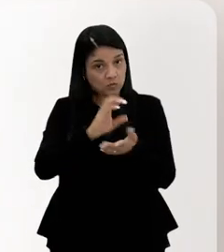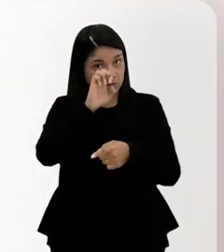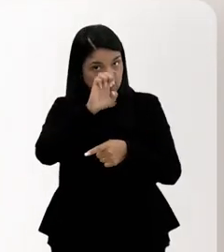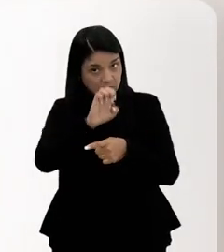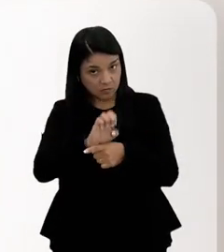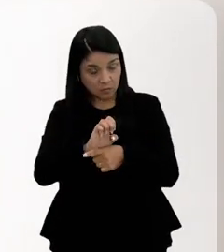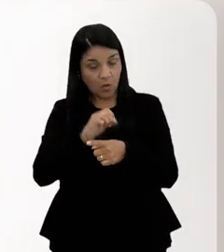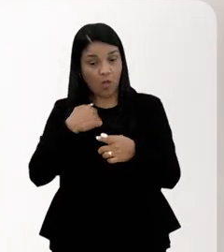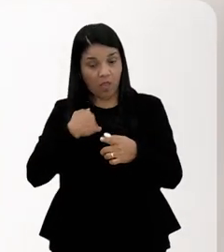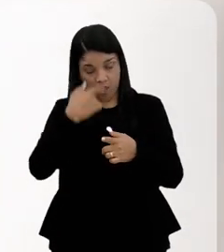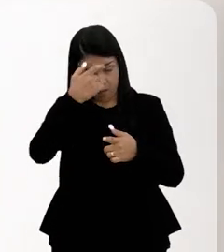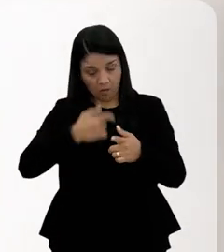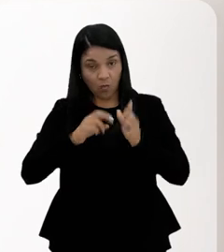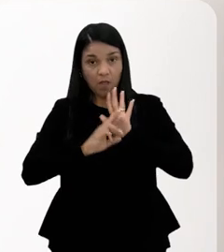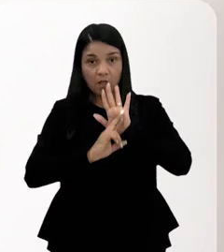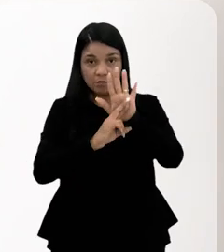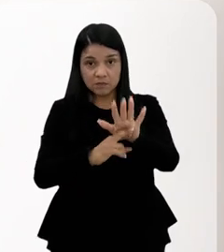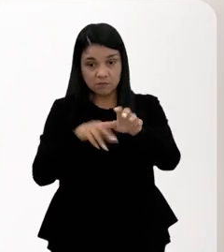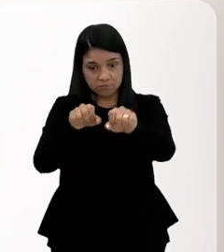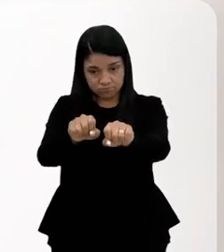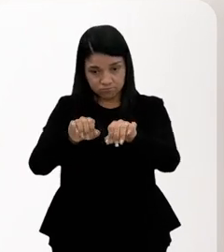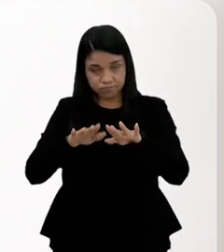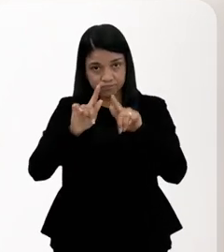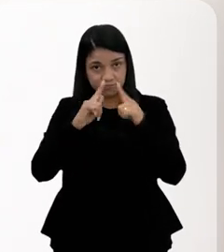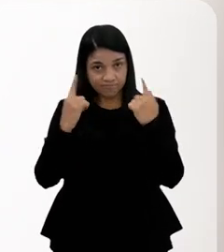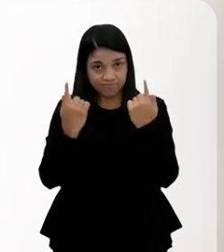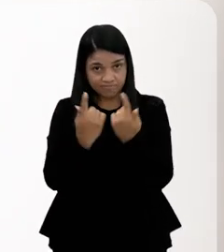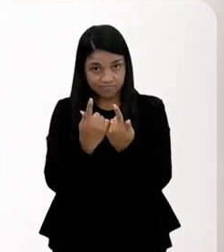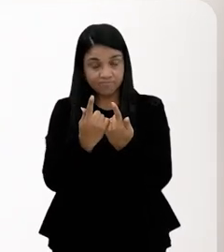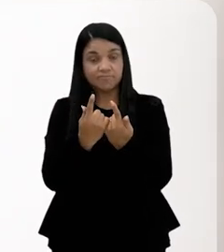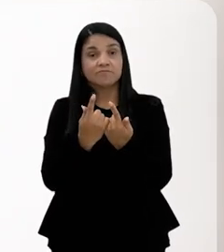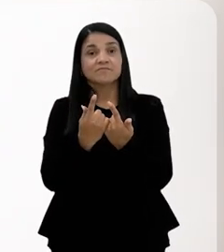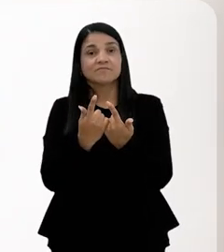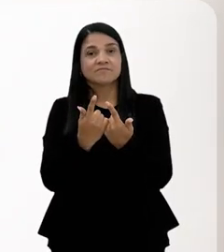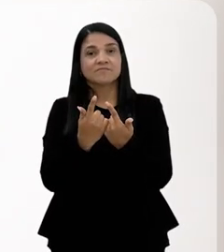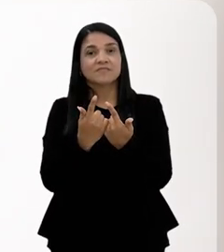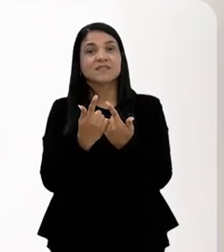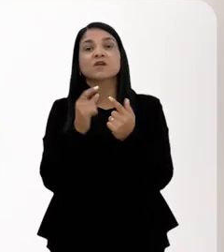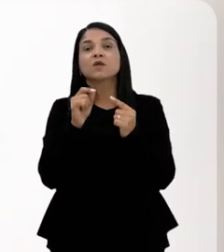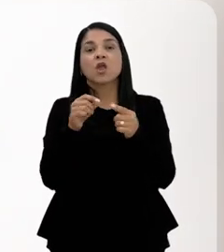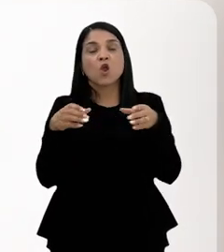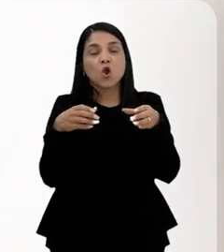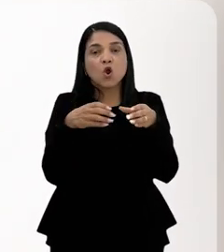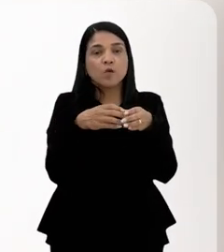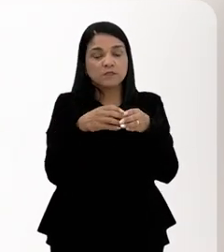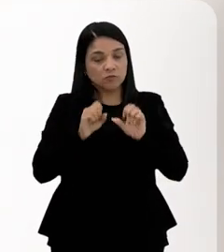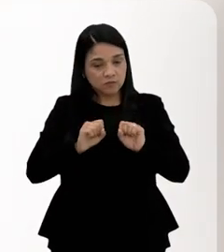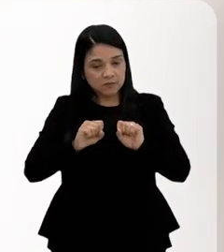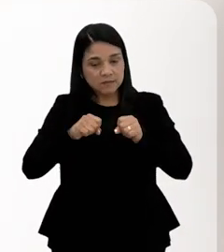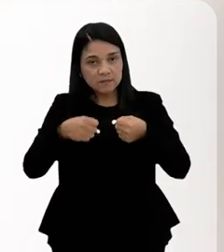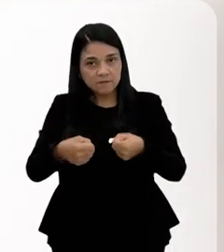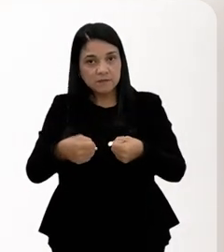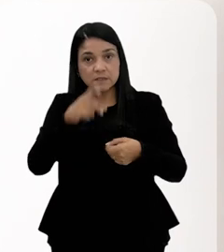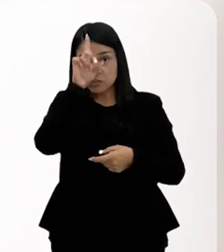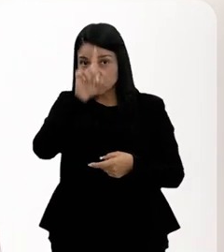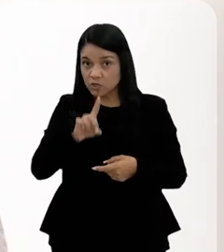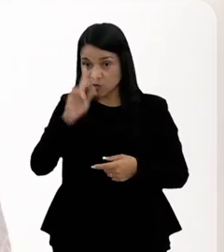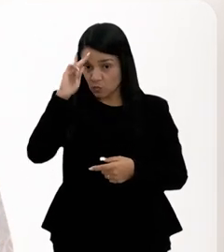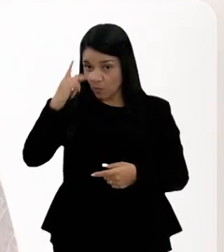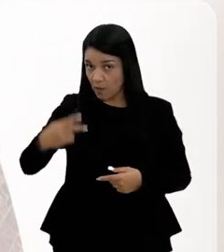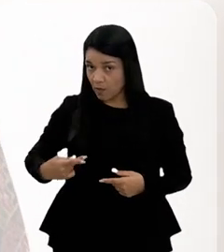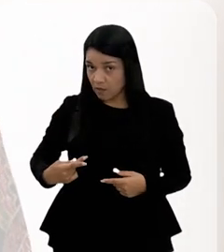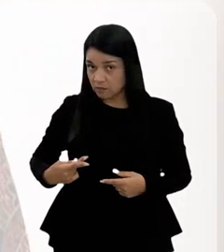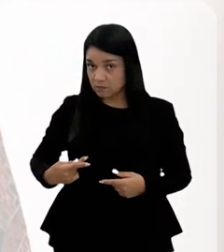no Conselho Estadual, eu represento a Assembleia Legislativa do Estado do Rio de Janeiro através da Comissão de Defesa dos Direitos